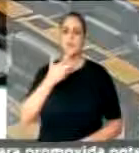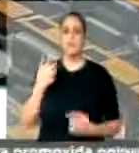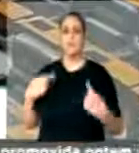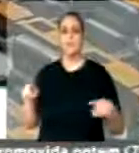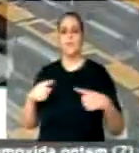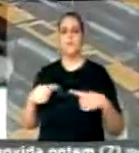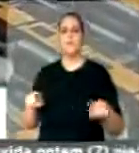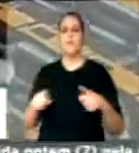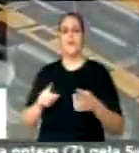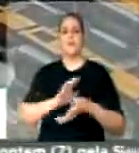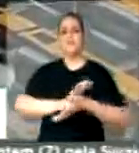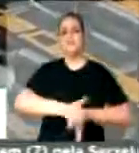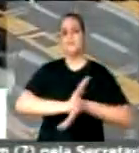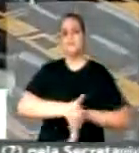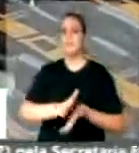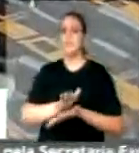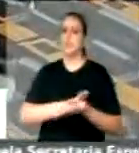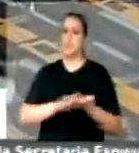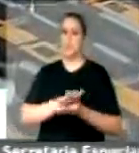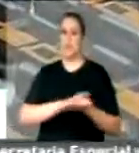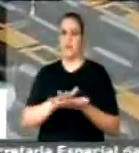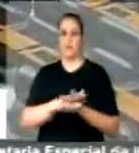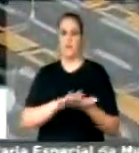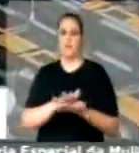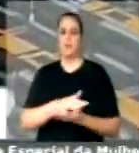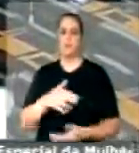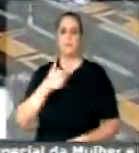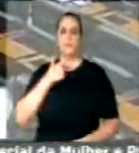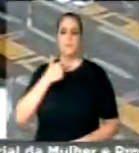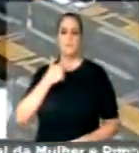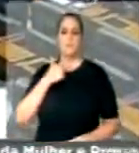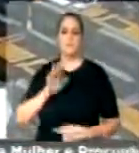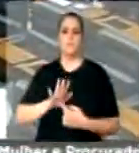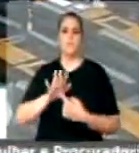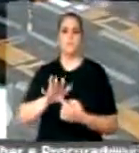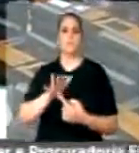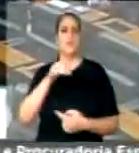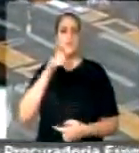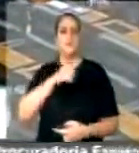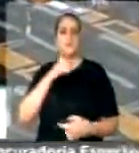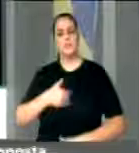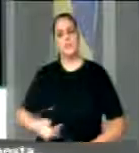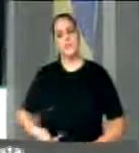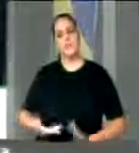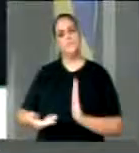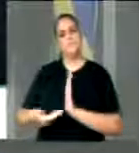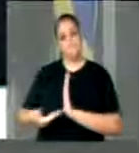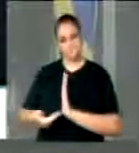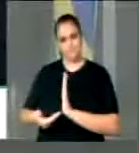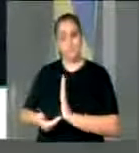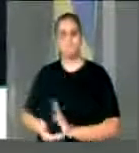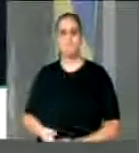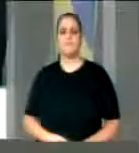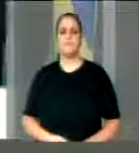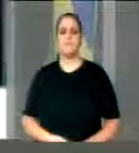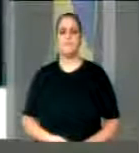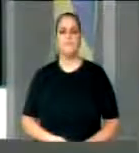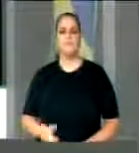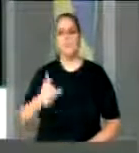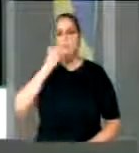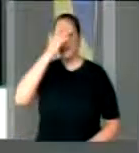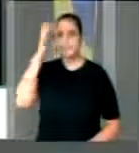ou machista, incentivando aí a violência ou expondo as mulheres a situações de constrangimento. Depois eu falo das outras três propostas.